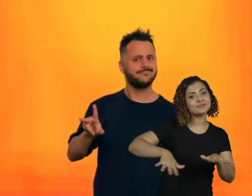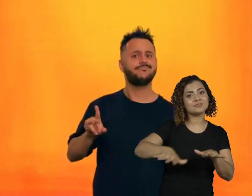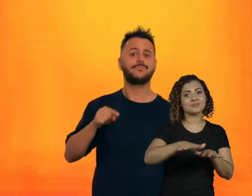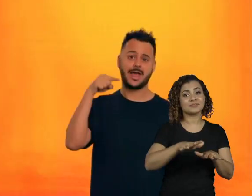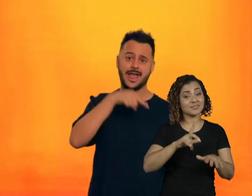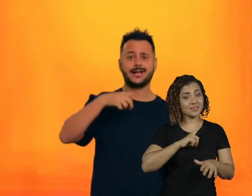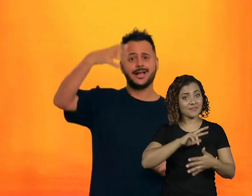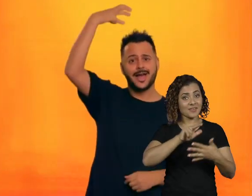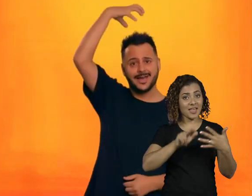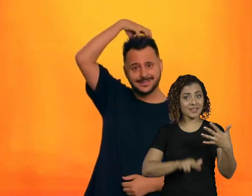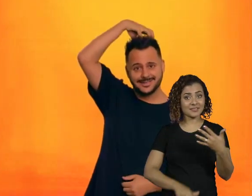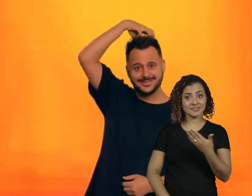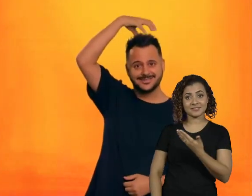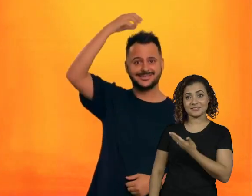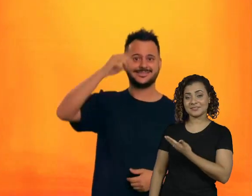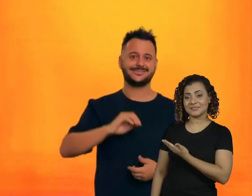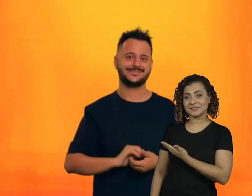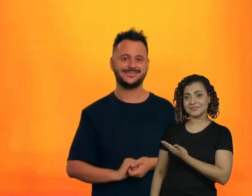Ele era um rei.